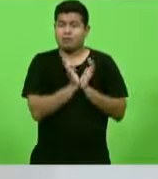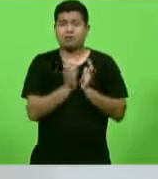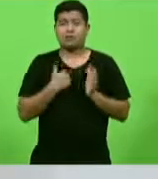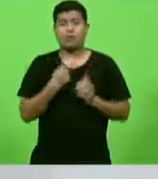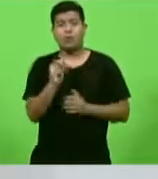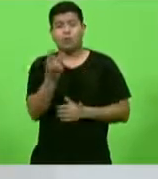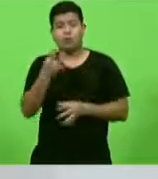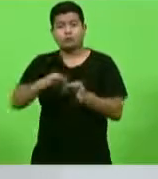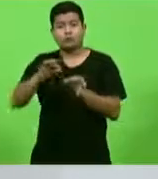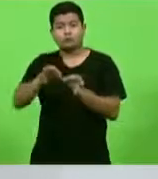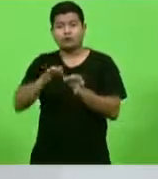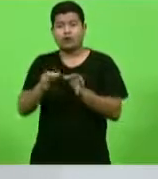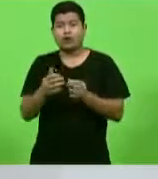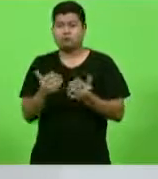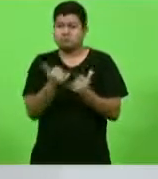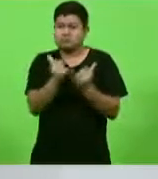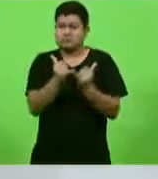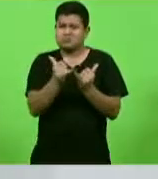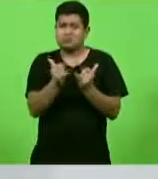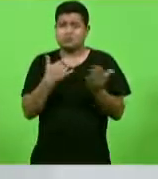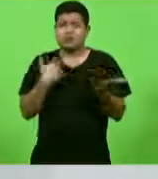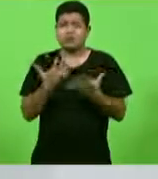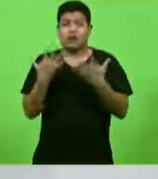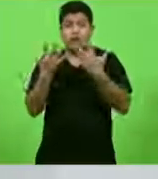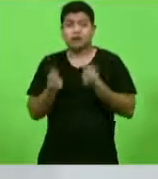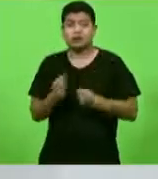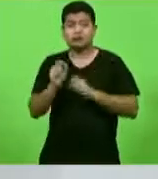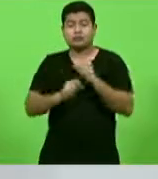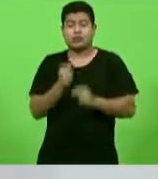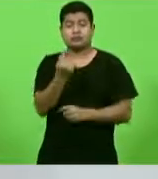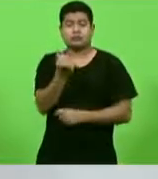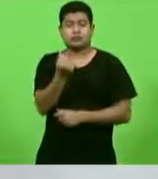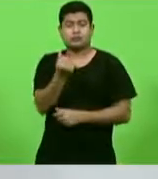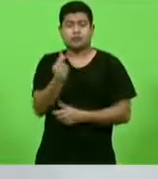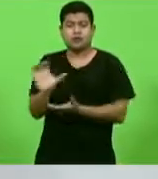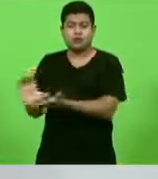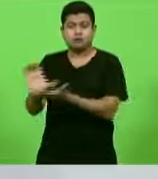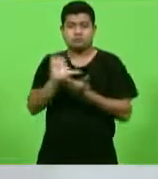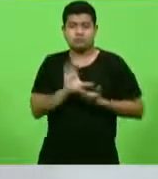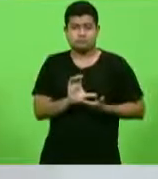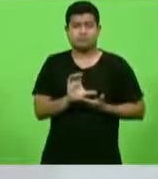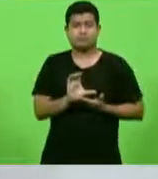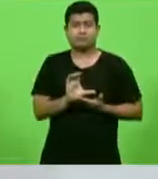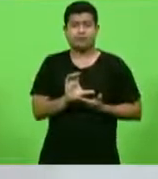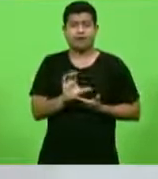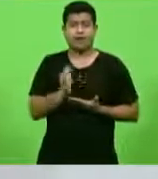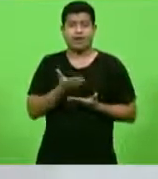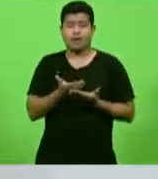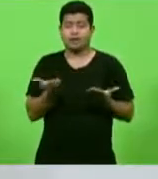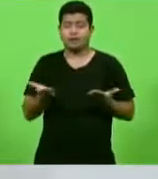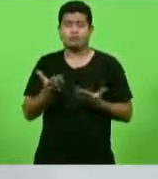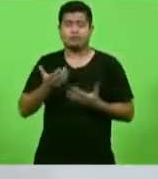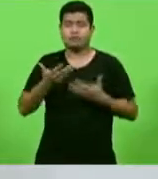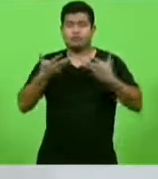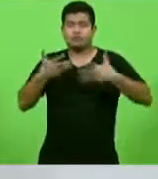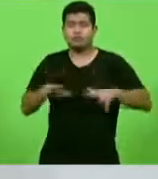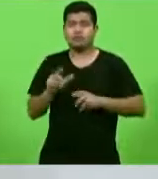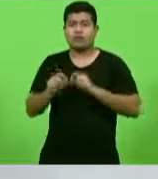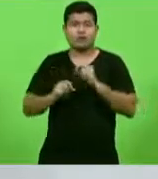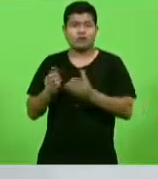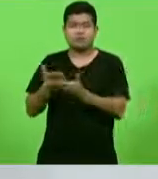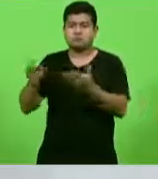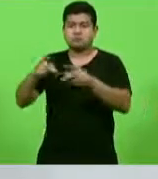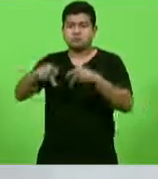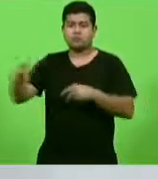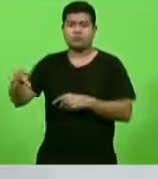essas instituições optaram pelo modelo de repasse direto, não desejando mais os serviços